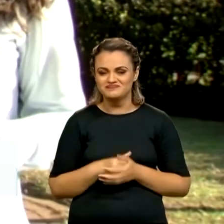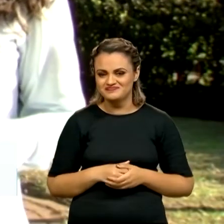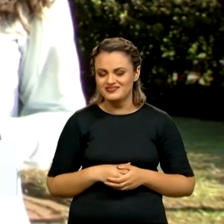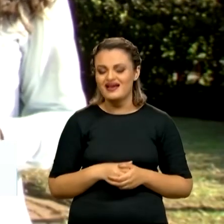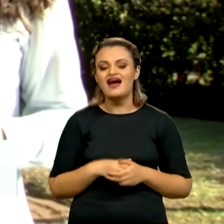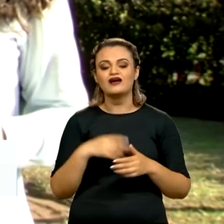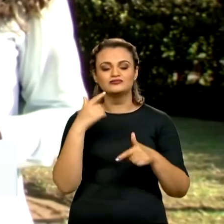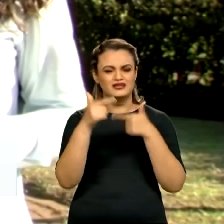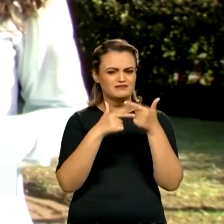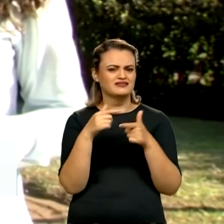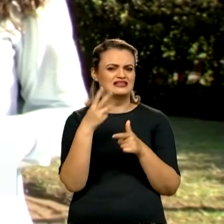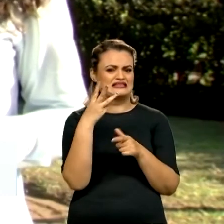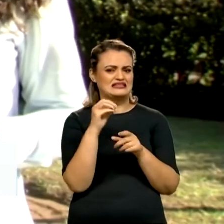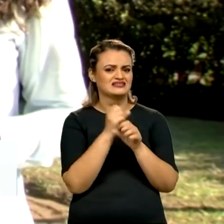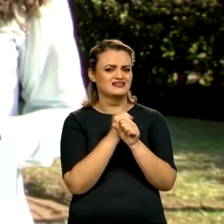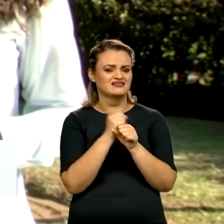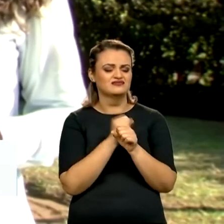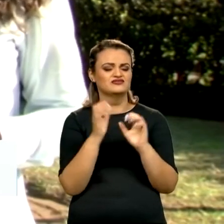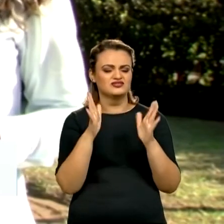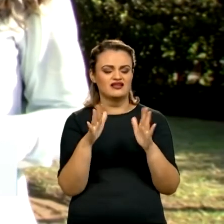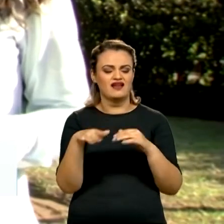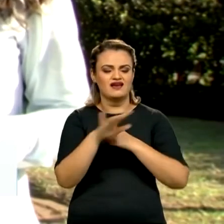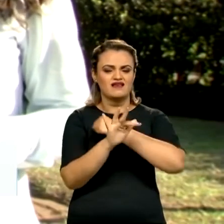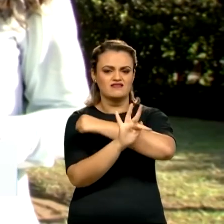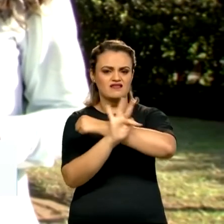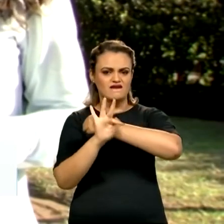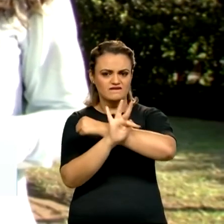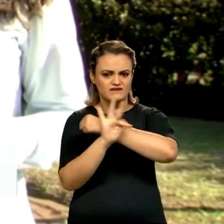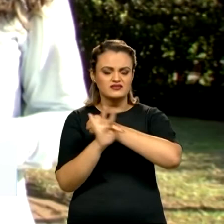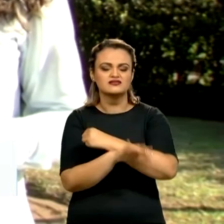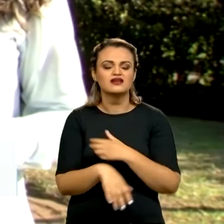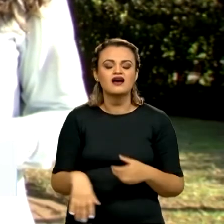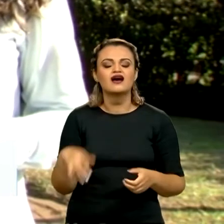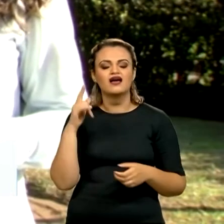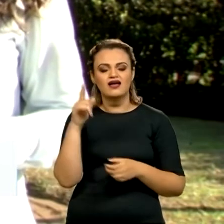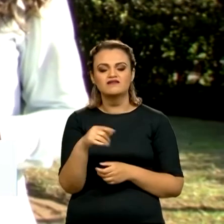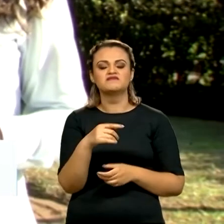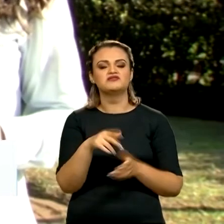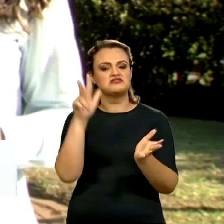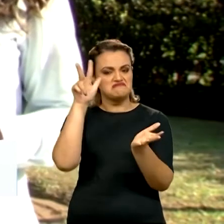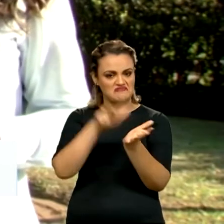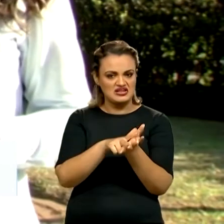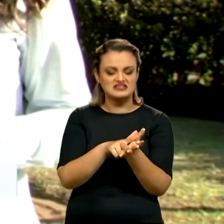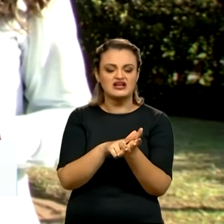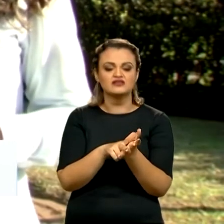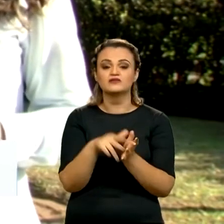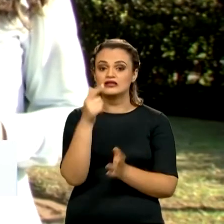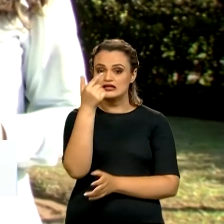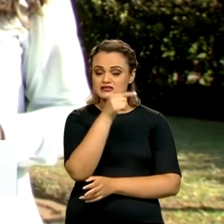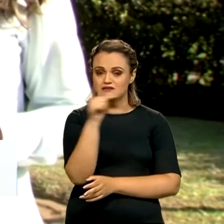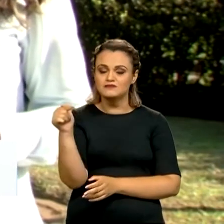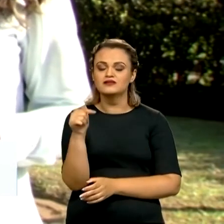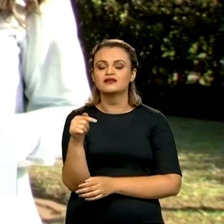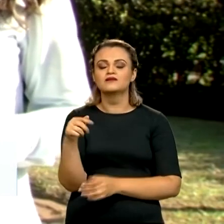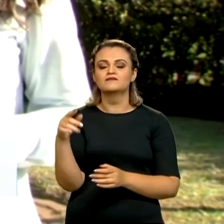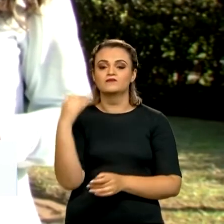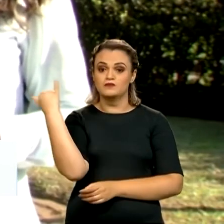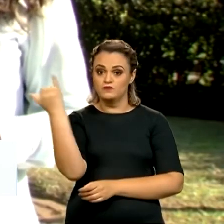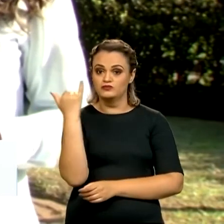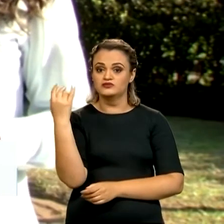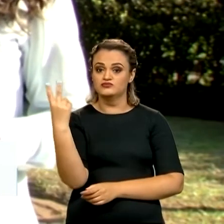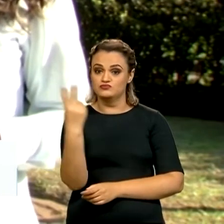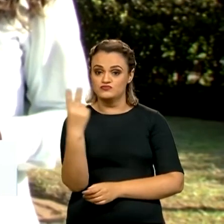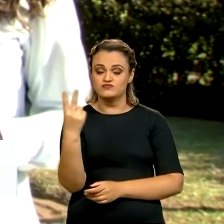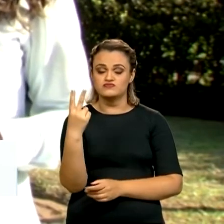Ângela, há mais de 30 anos no campo da física de astropartículas, foi reconhecido em uma mesma semana por duas importantes